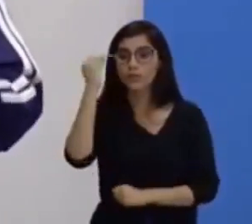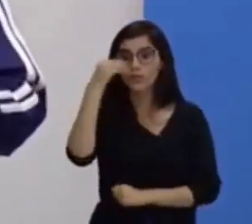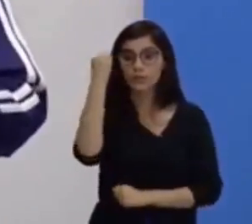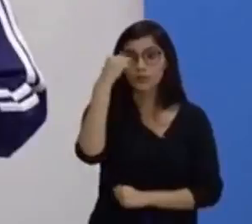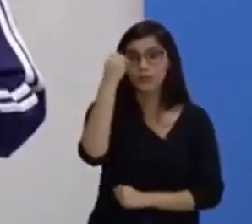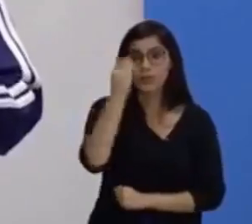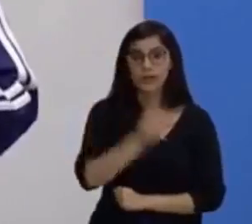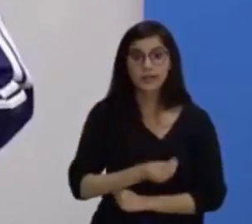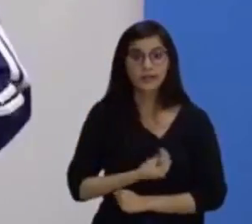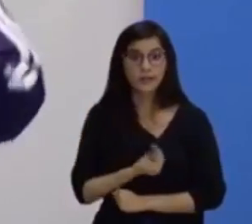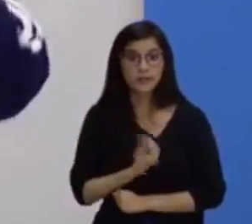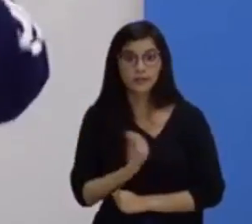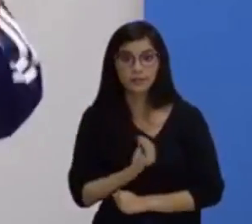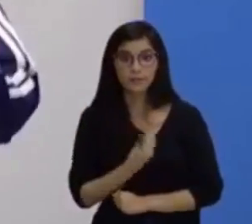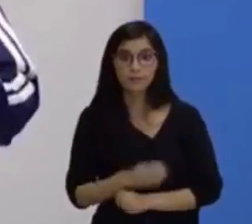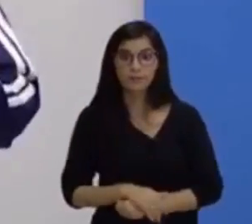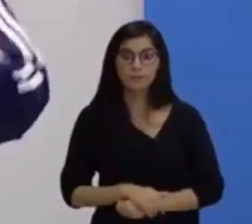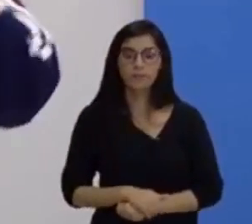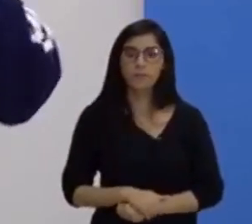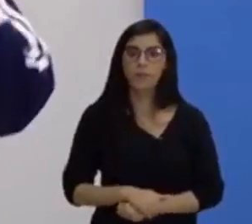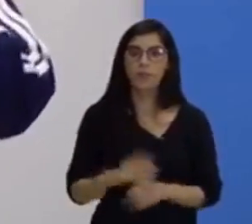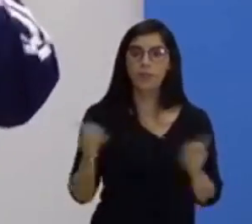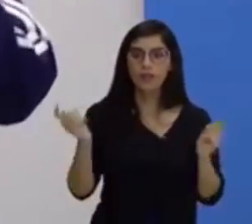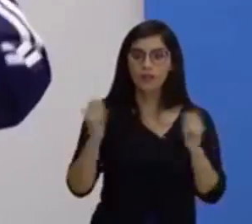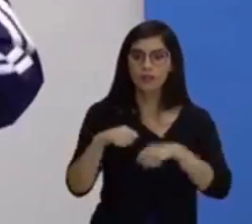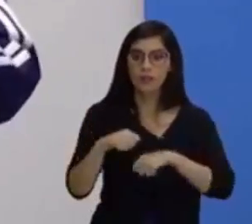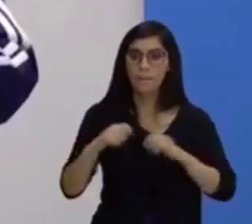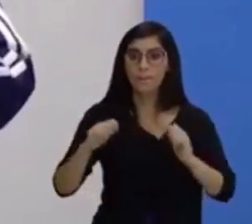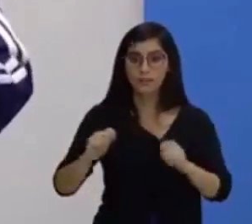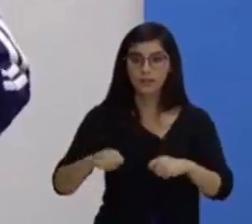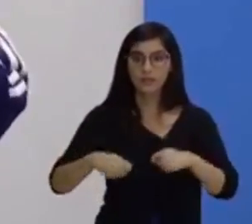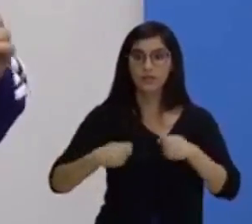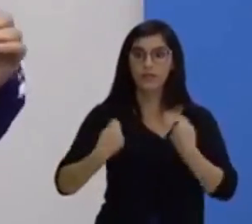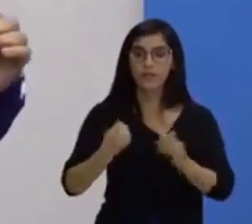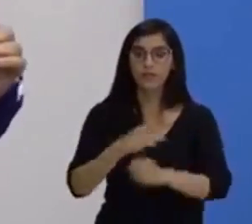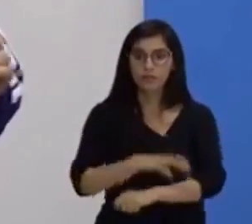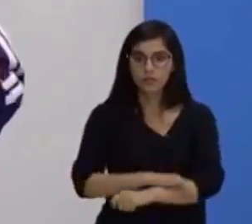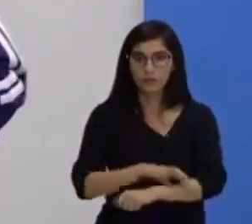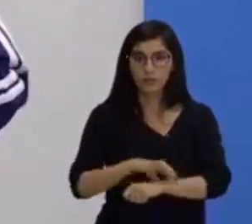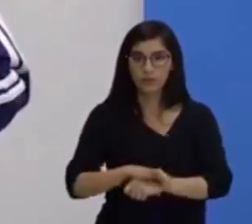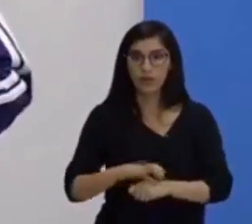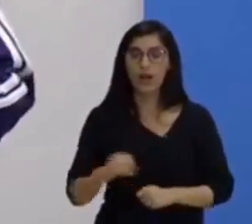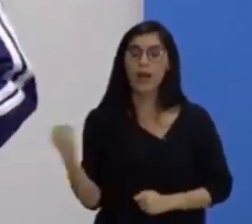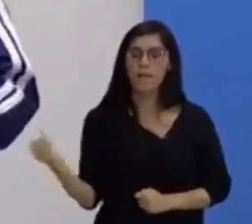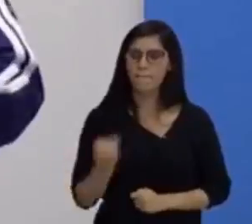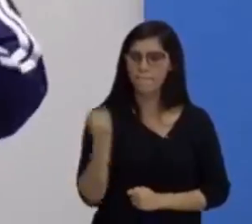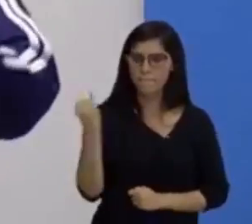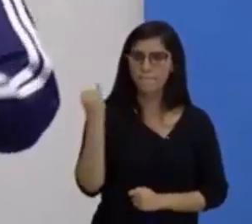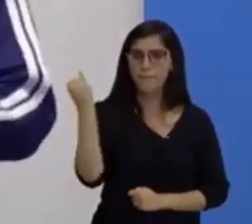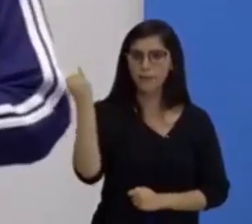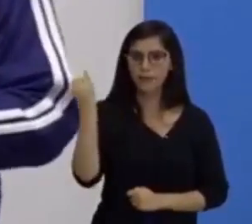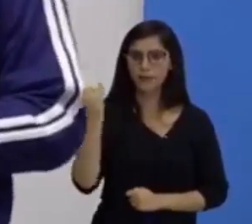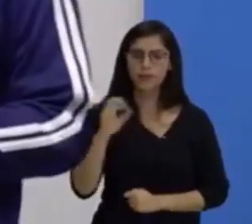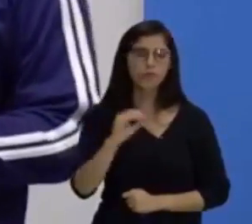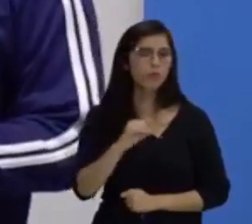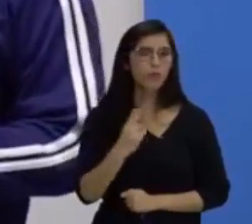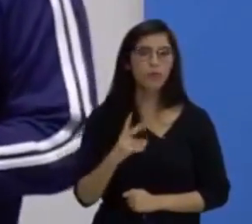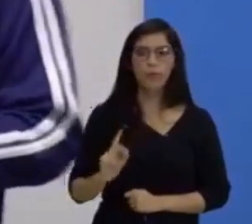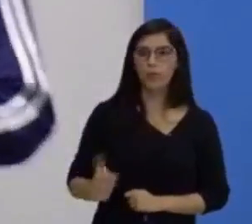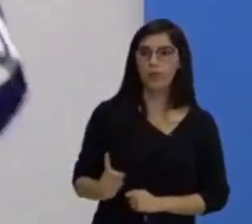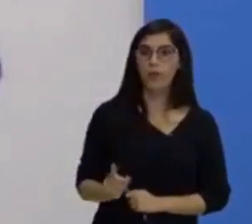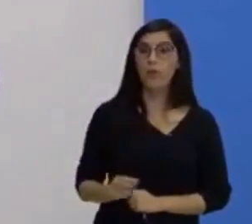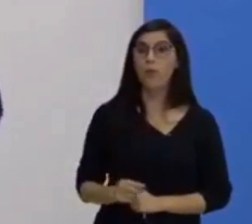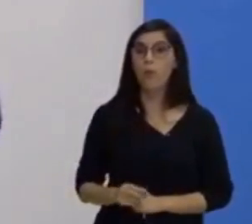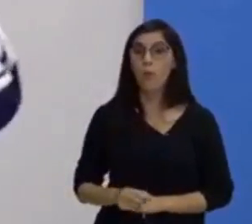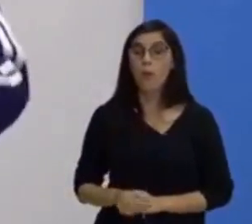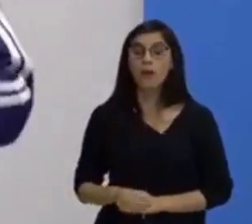nossa vida. capacidade física, força. É importante para você ou não? Nós vamos analisar isso